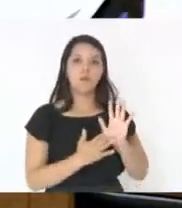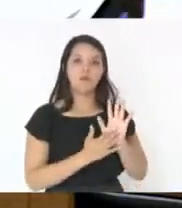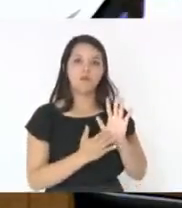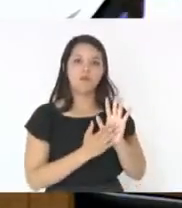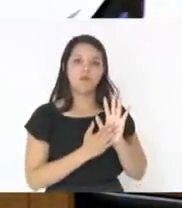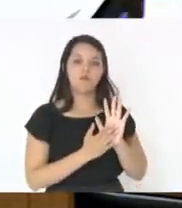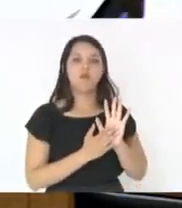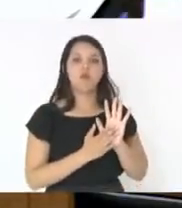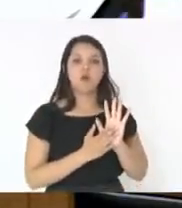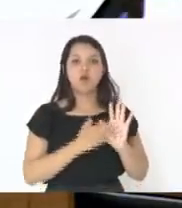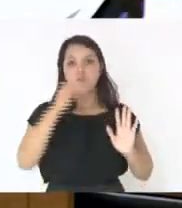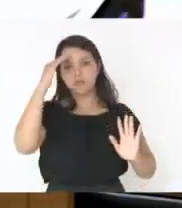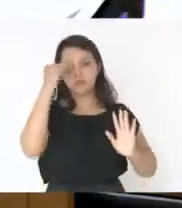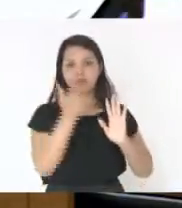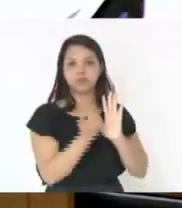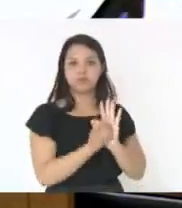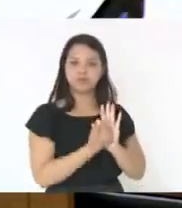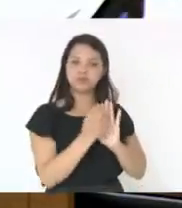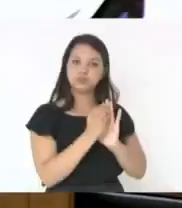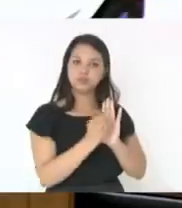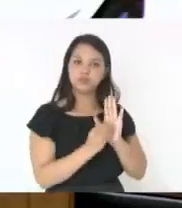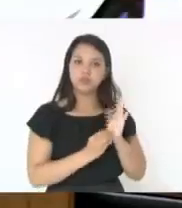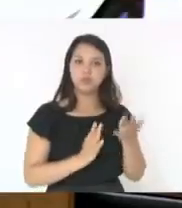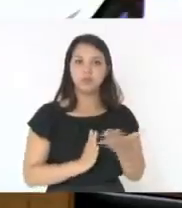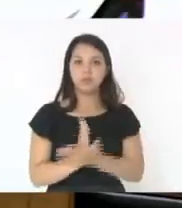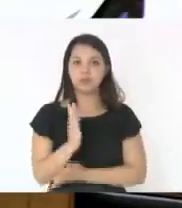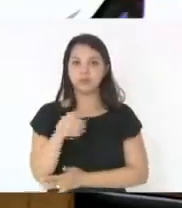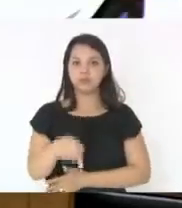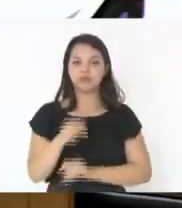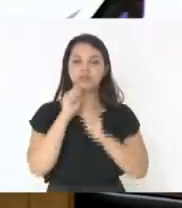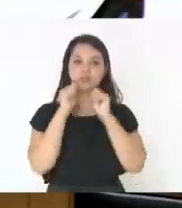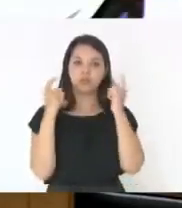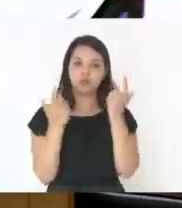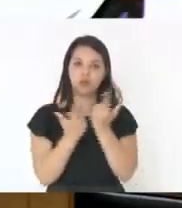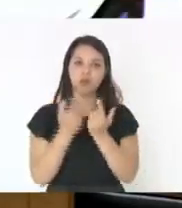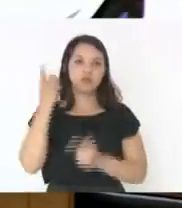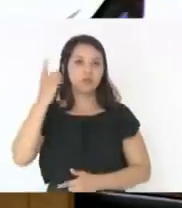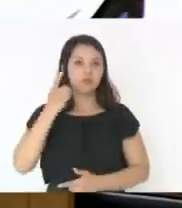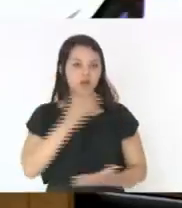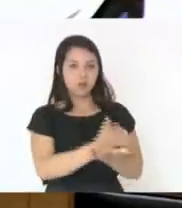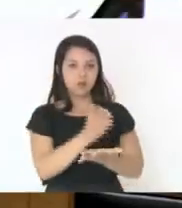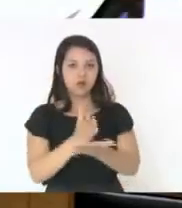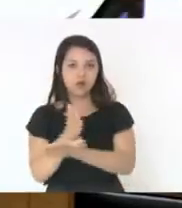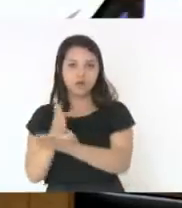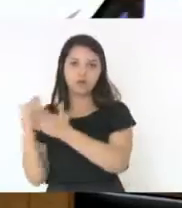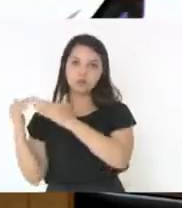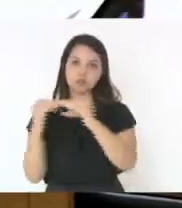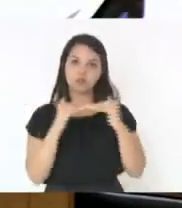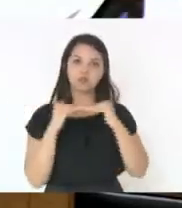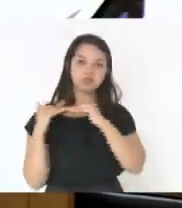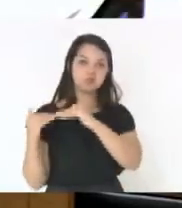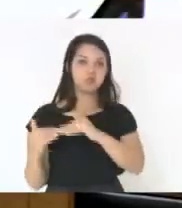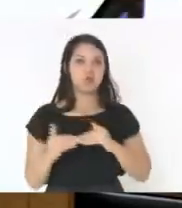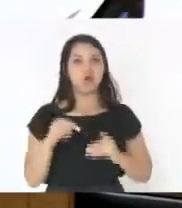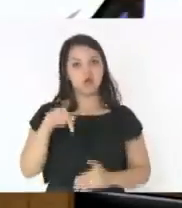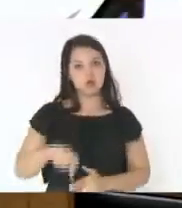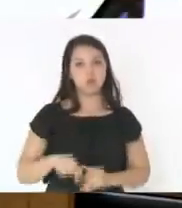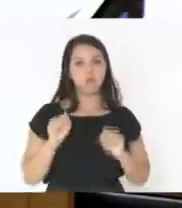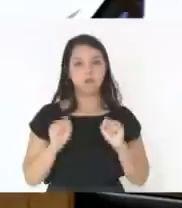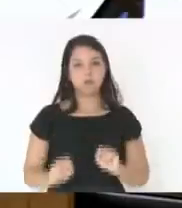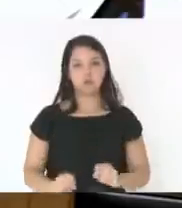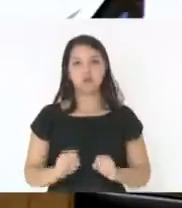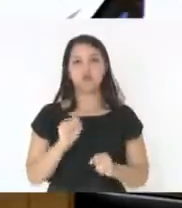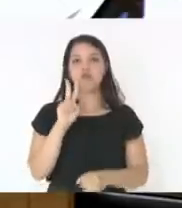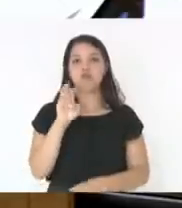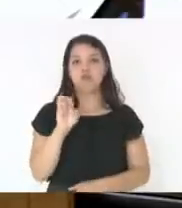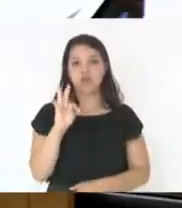aprovada nesta Casa. Os deputados aprovaram. Então, aqui poderia ser um projeto, um veto a um projeto de lei meu, não é